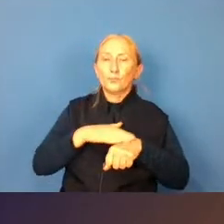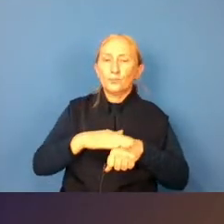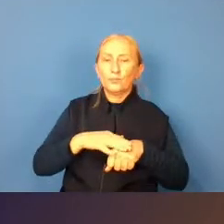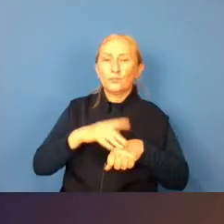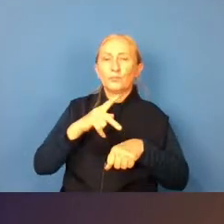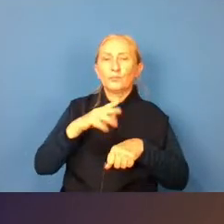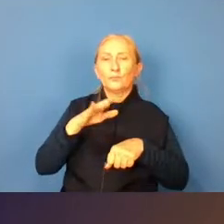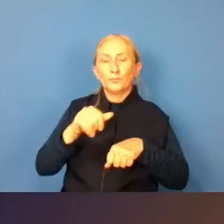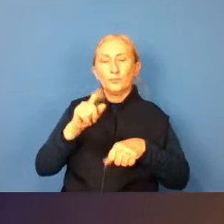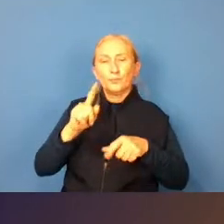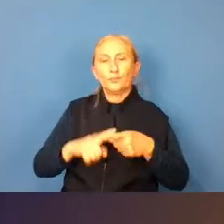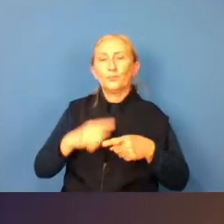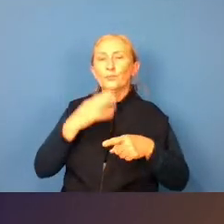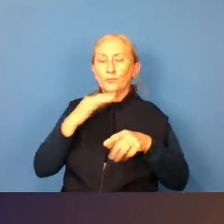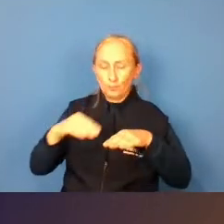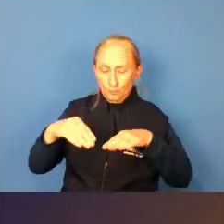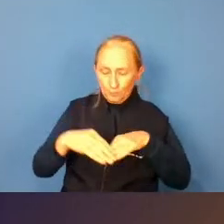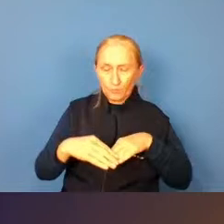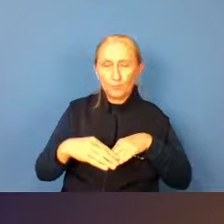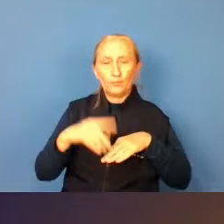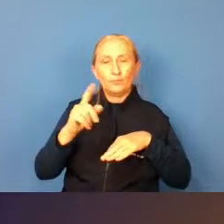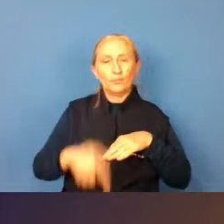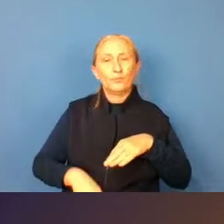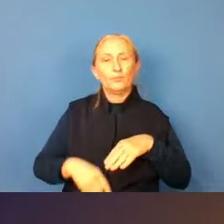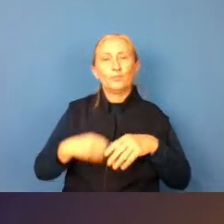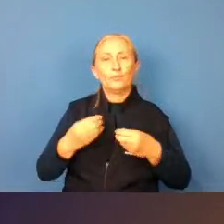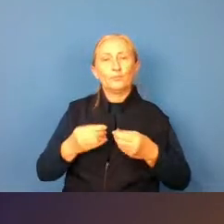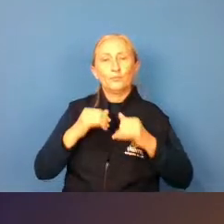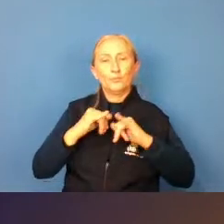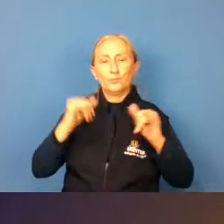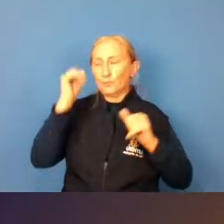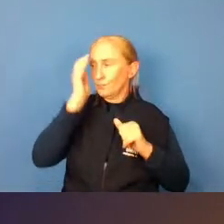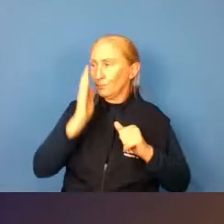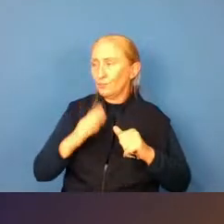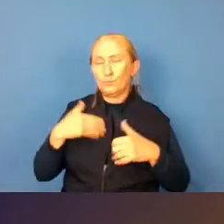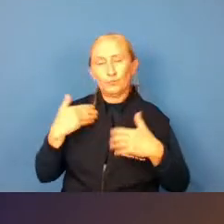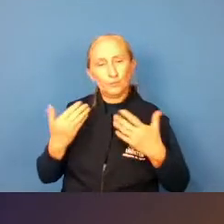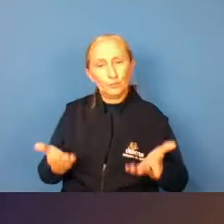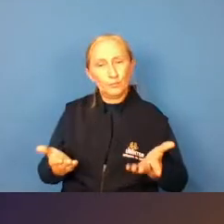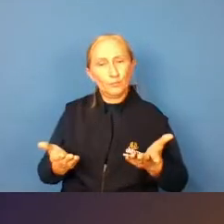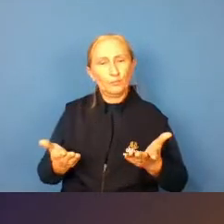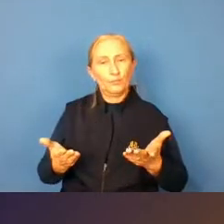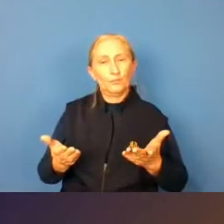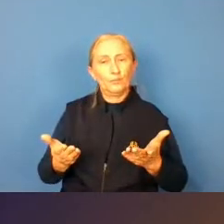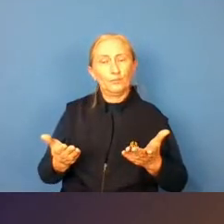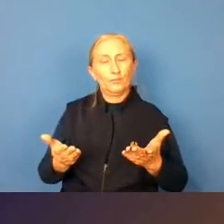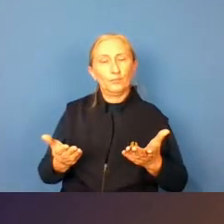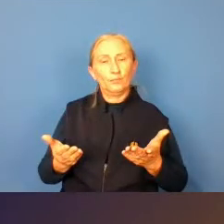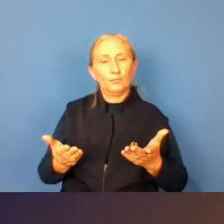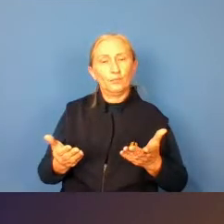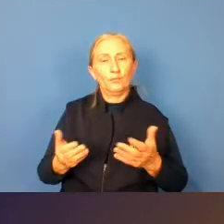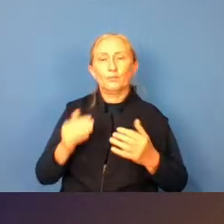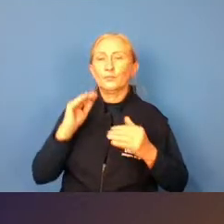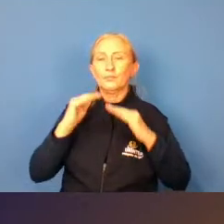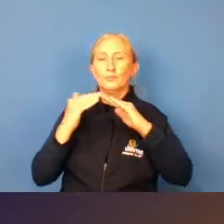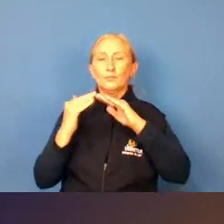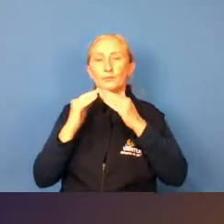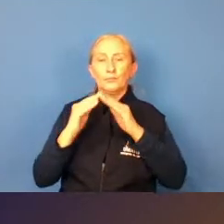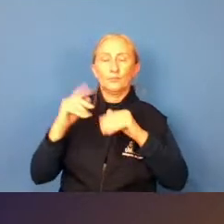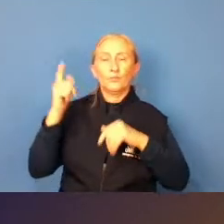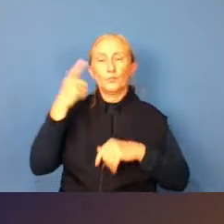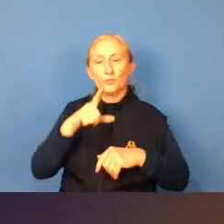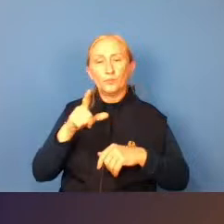ponta da cor da pele dela então ela ela uma brasileira também era da era da da favela ela